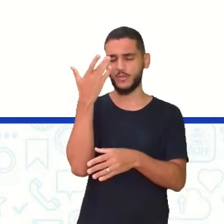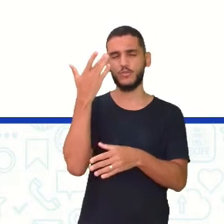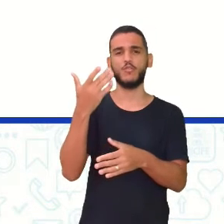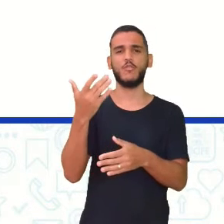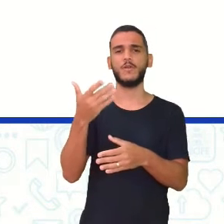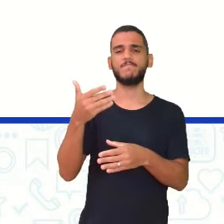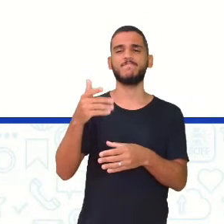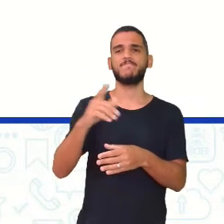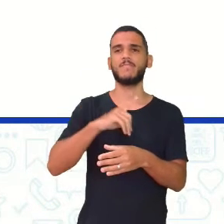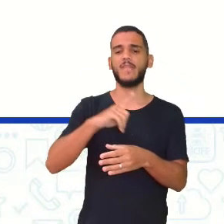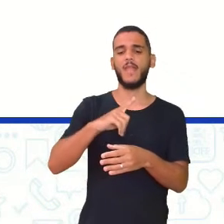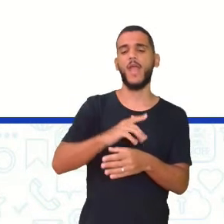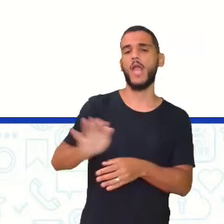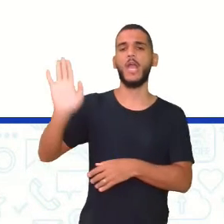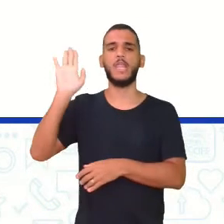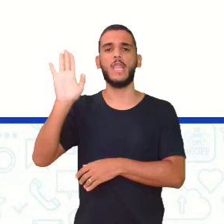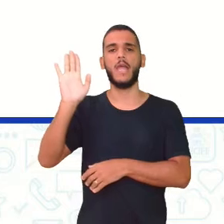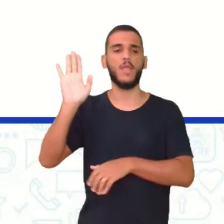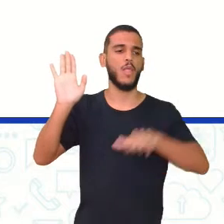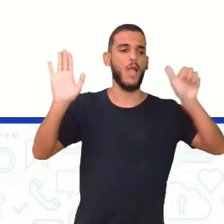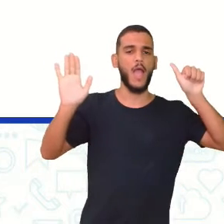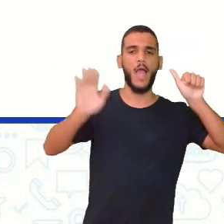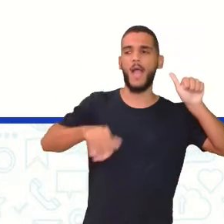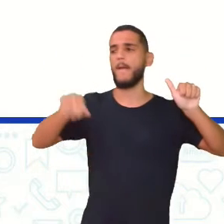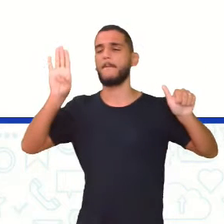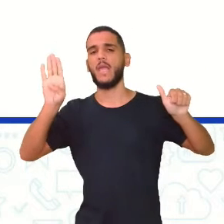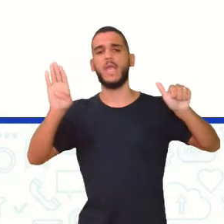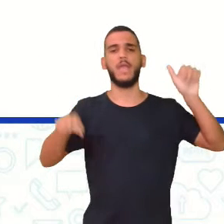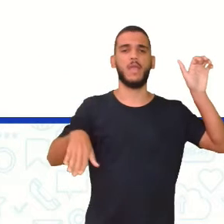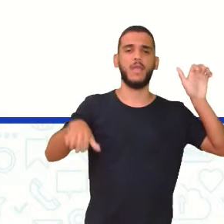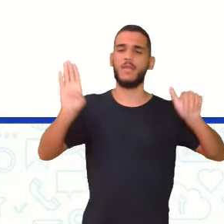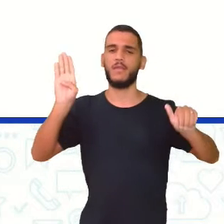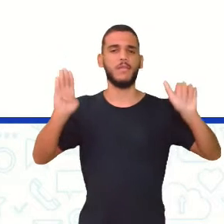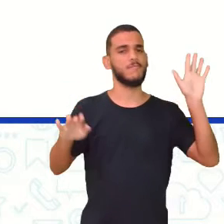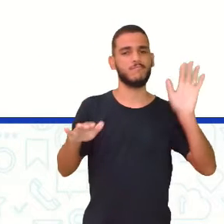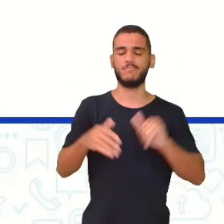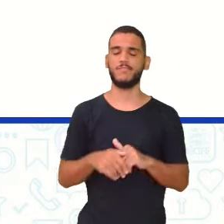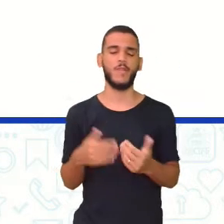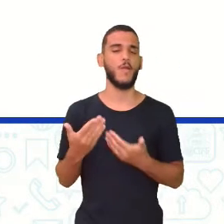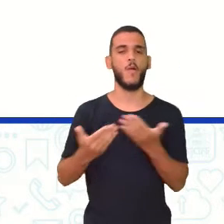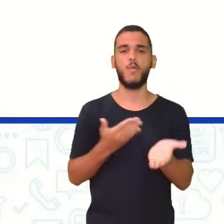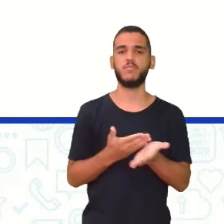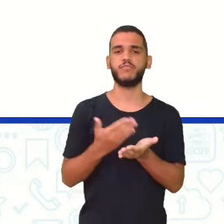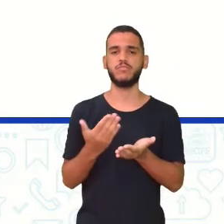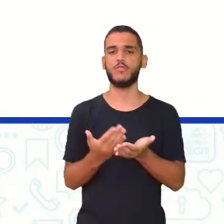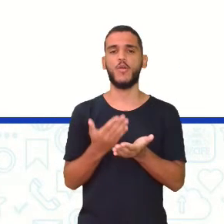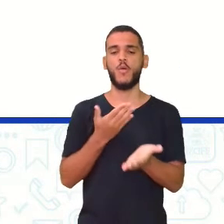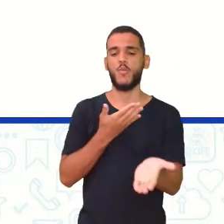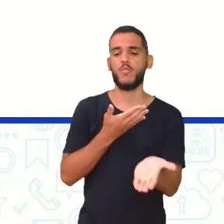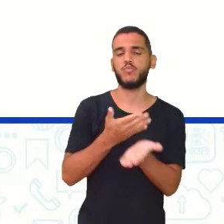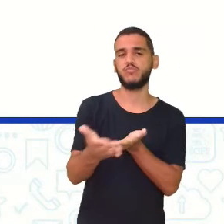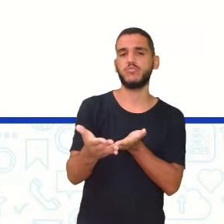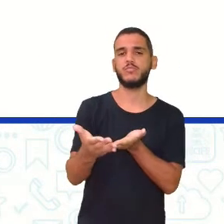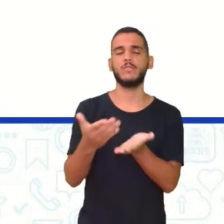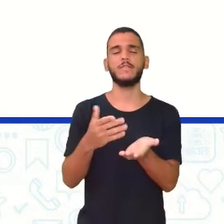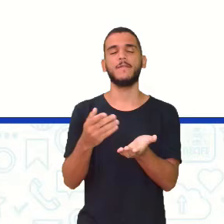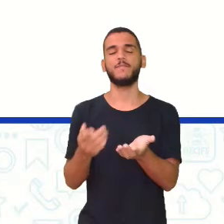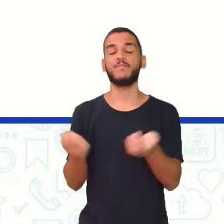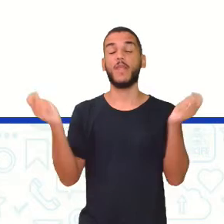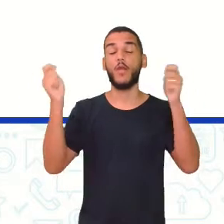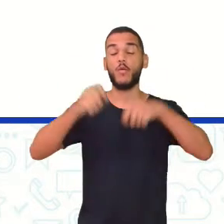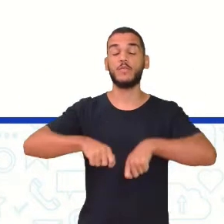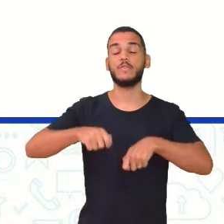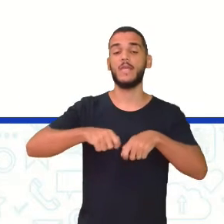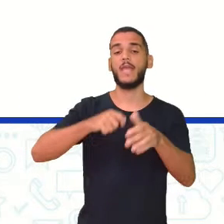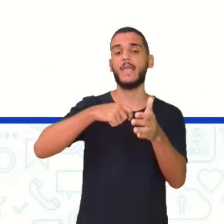está na frente Aí você vai dizer, ó Candidato A Está na frente das pesquisas do candidato B Mas Ele lhe